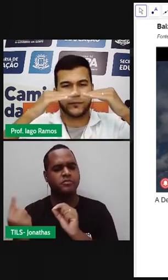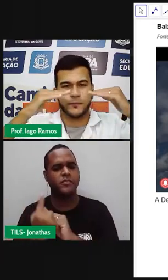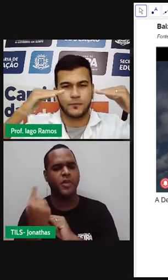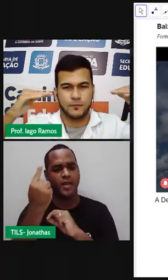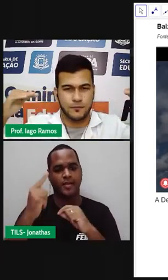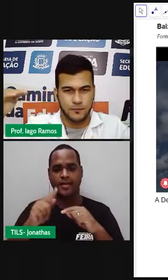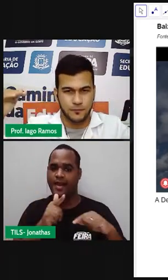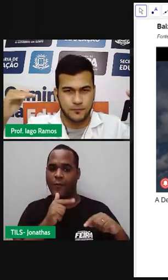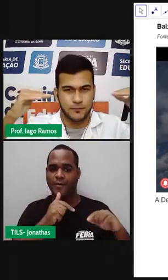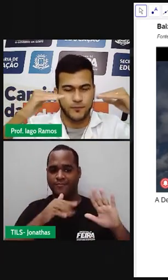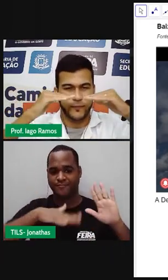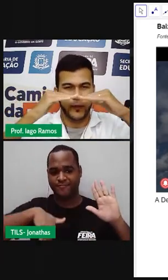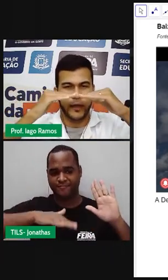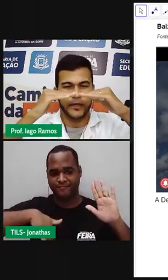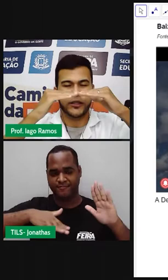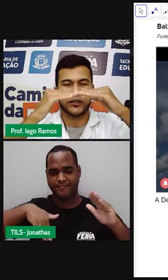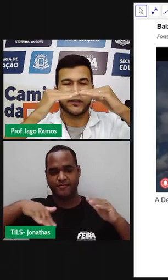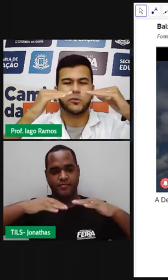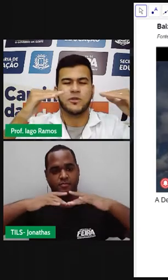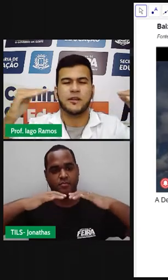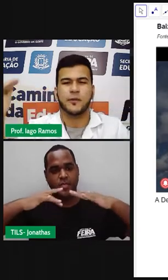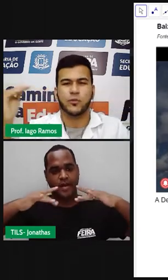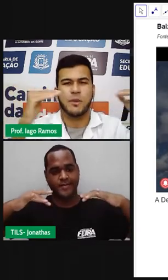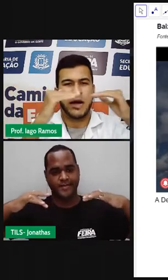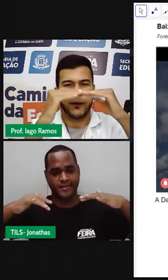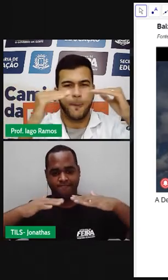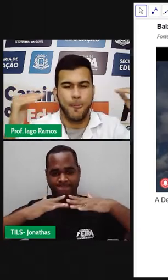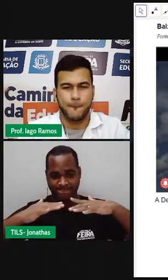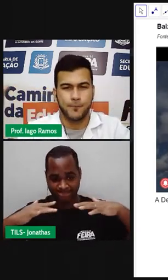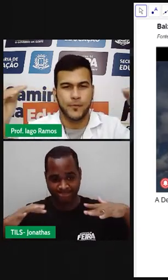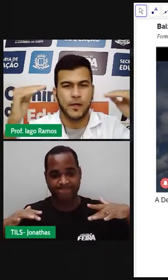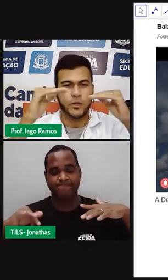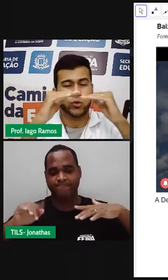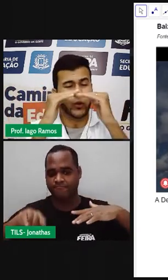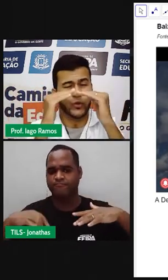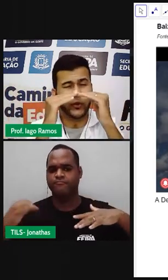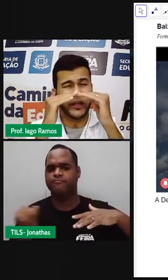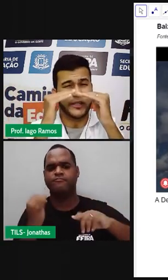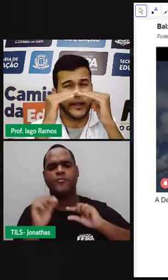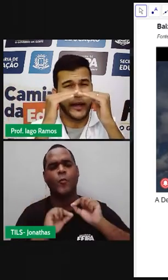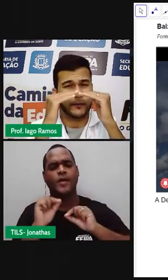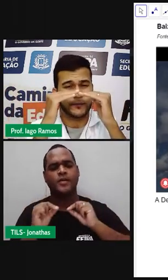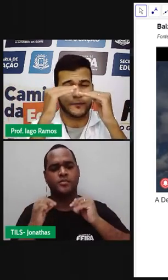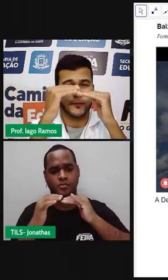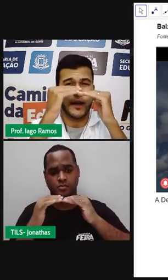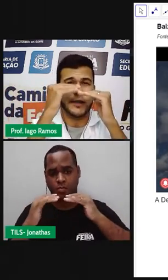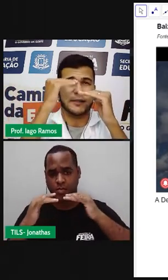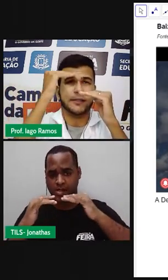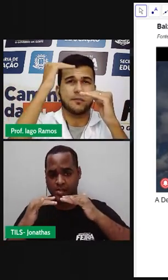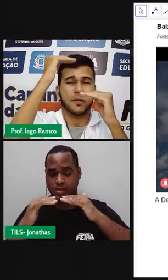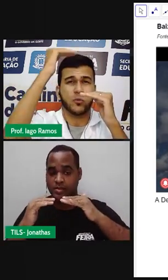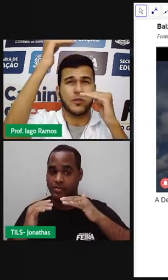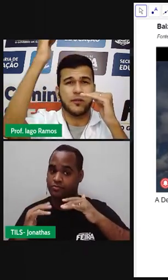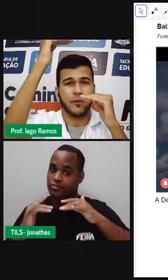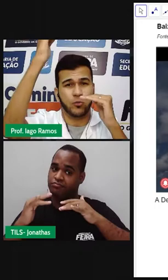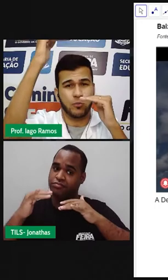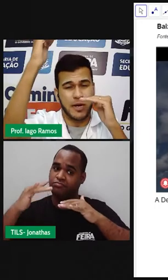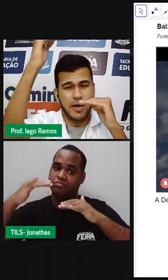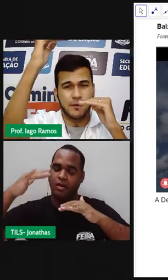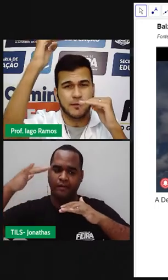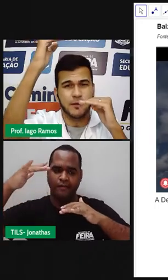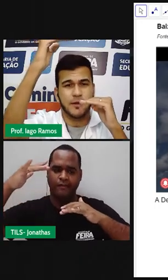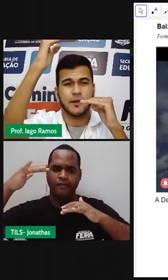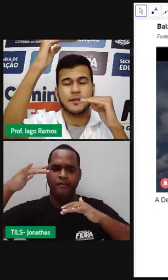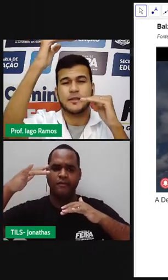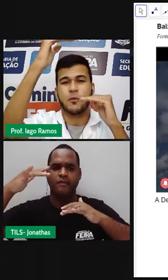mar. A gente tem o nível do mar. Tudo que está acima do nível do